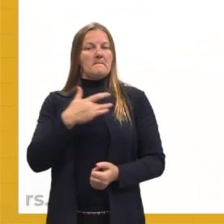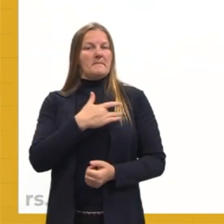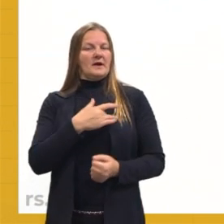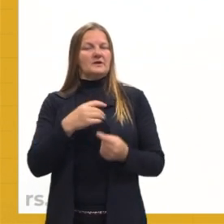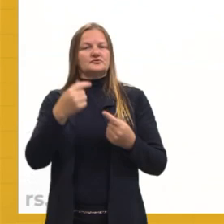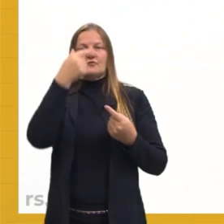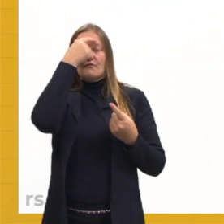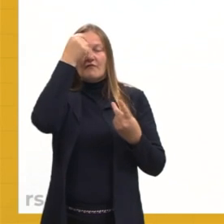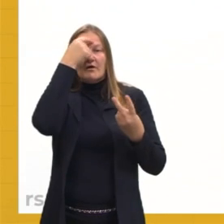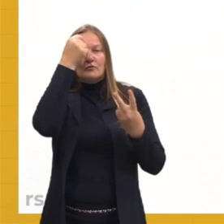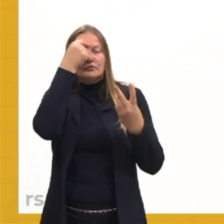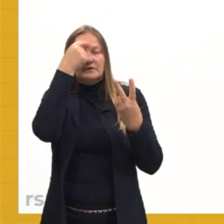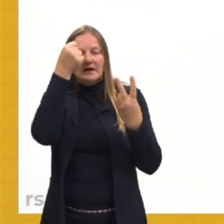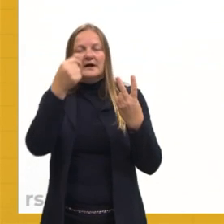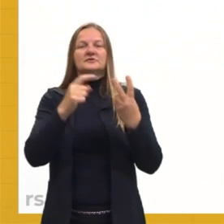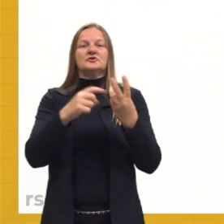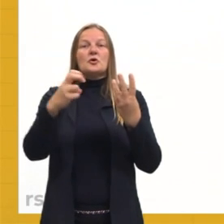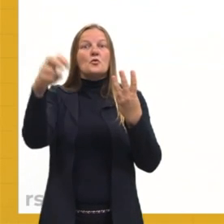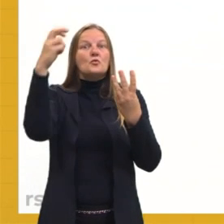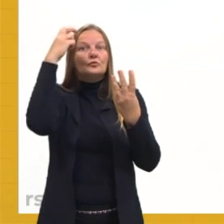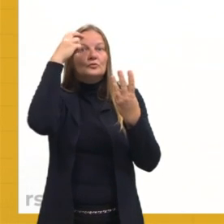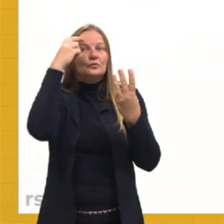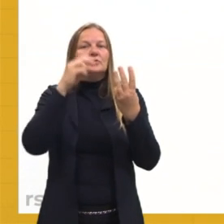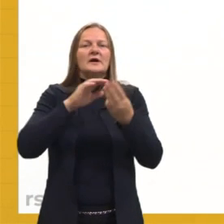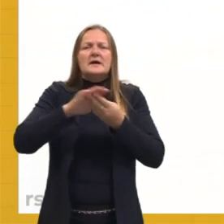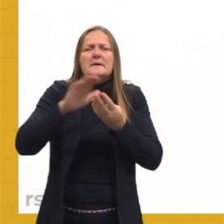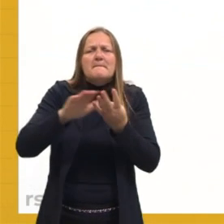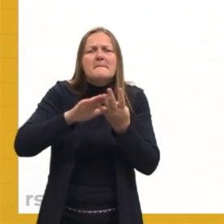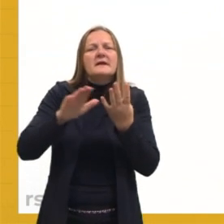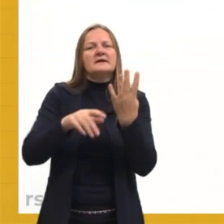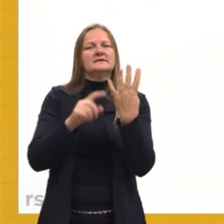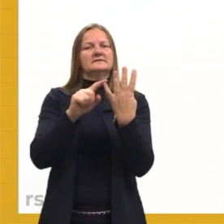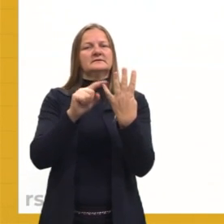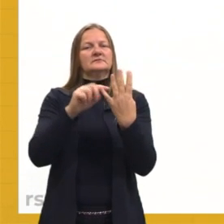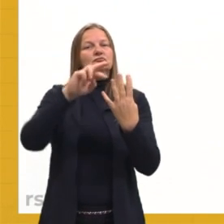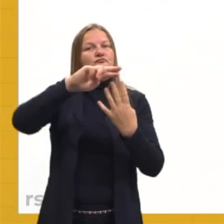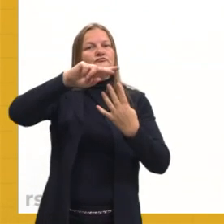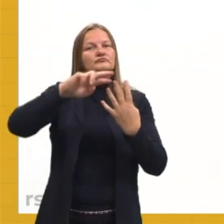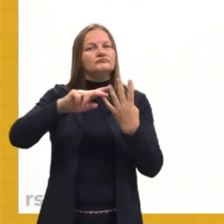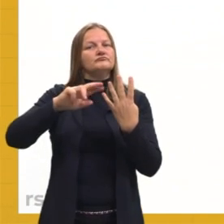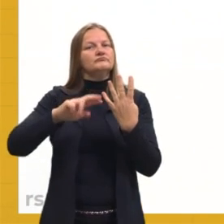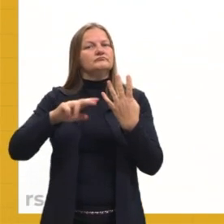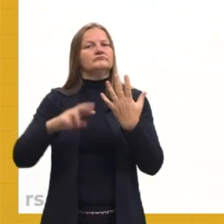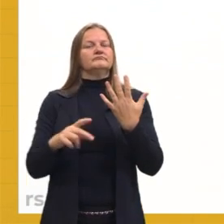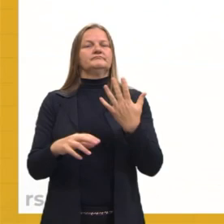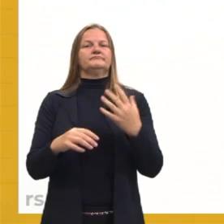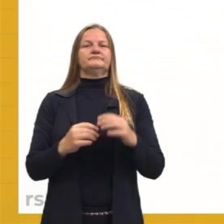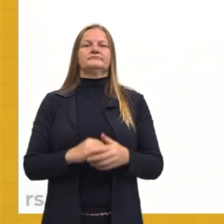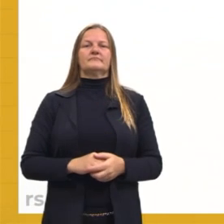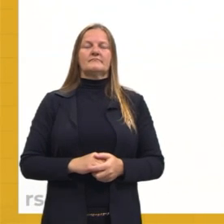universidades, cultura, a imprensa. Então, começa a ter várias